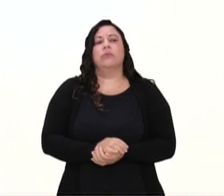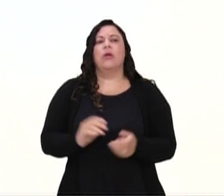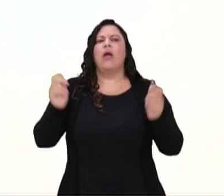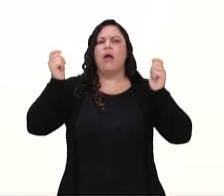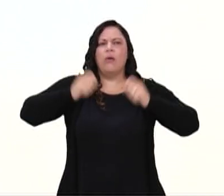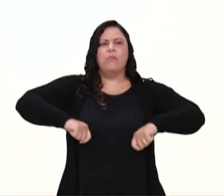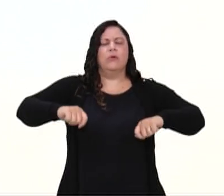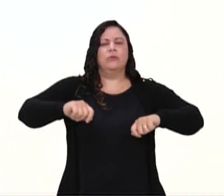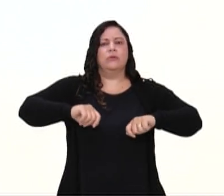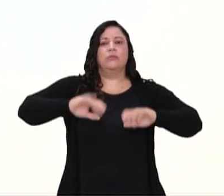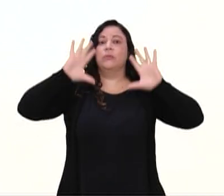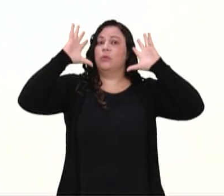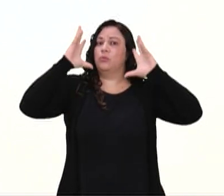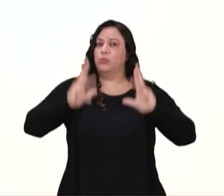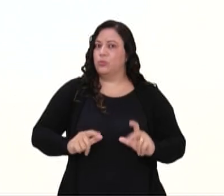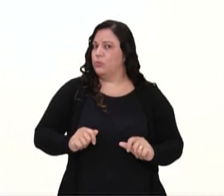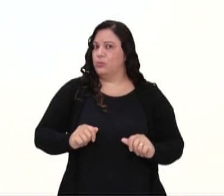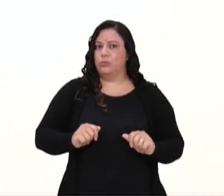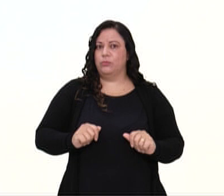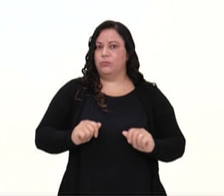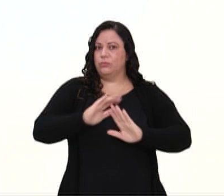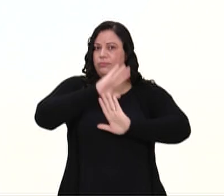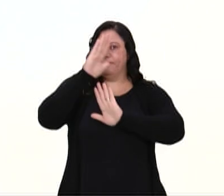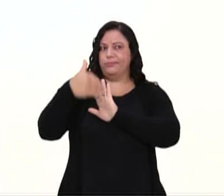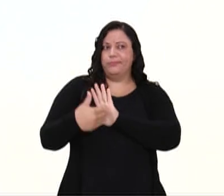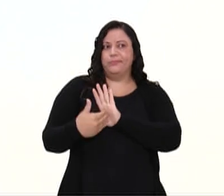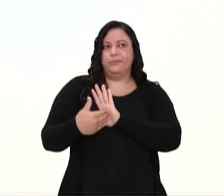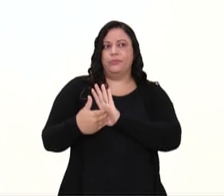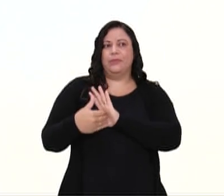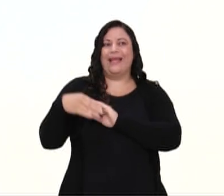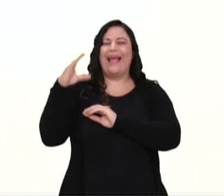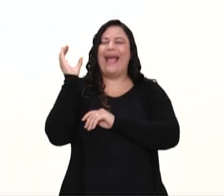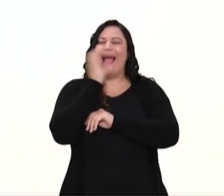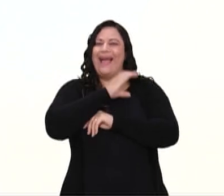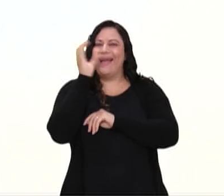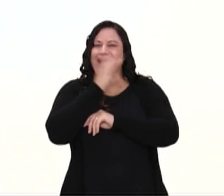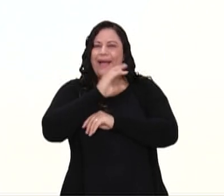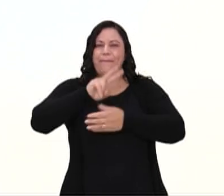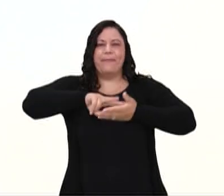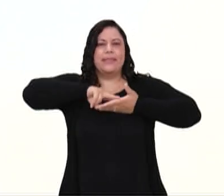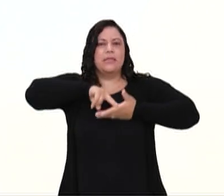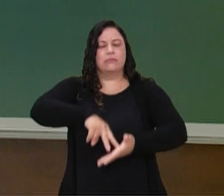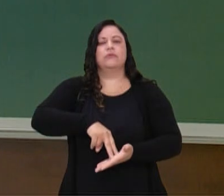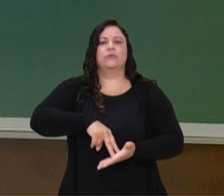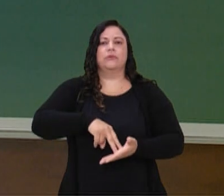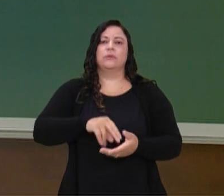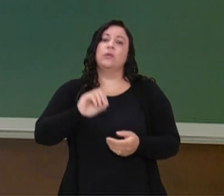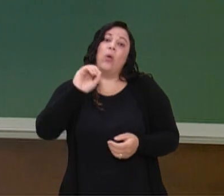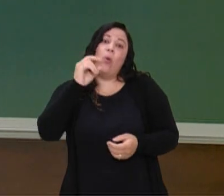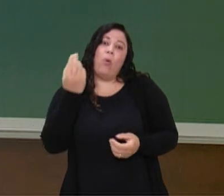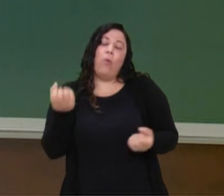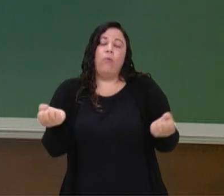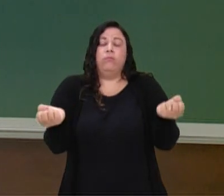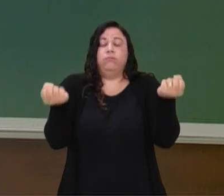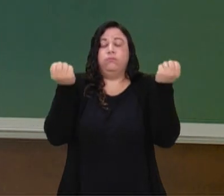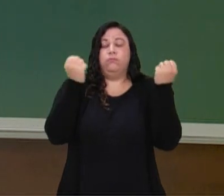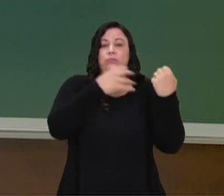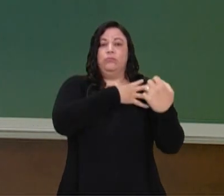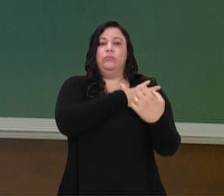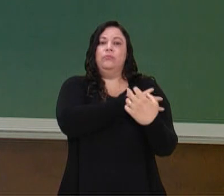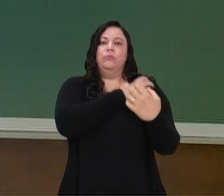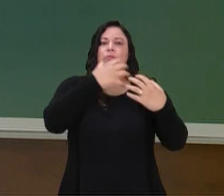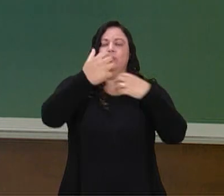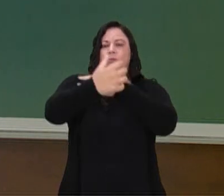força absoluta, né? Que é a força rápida de resistência ou a sua força muscular. Então, existe